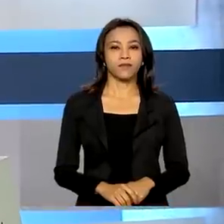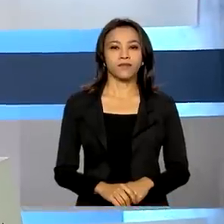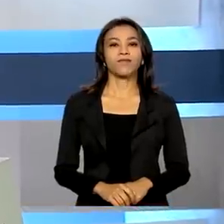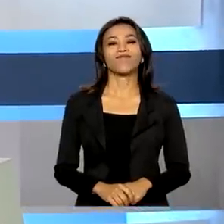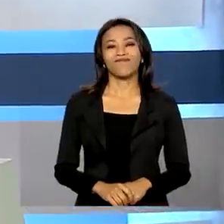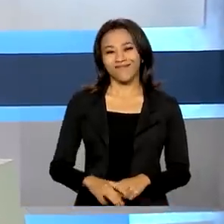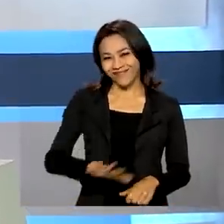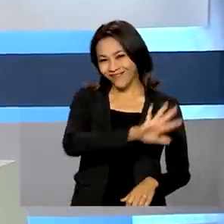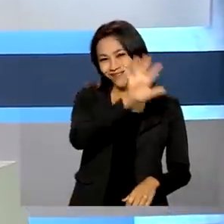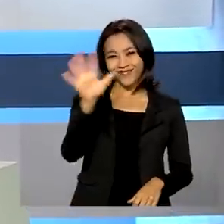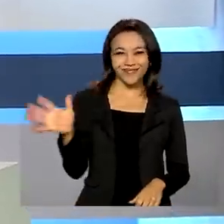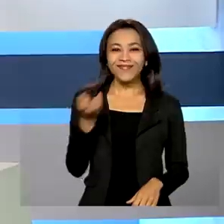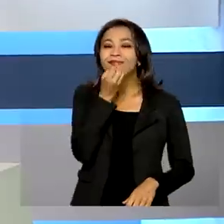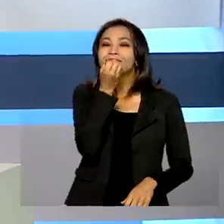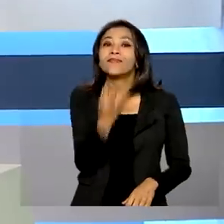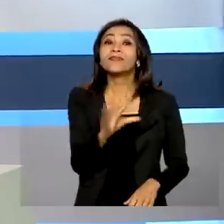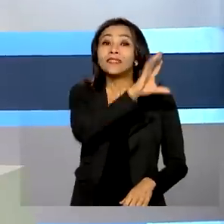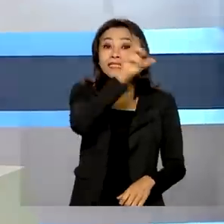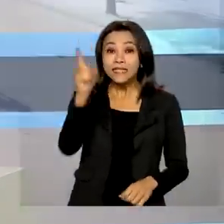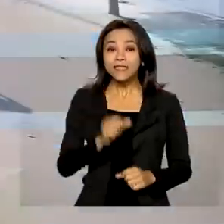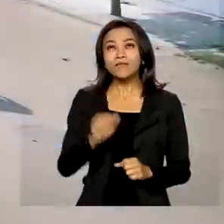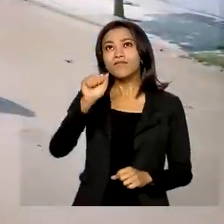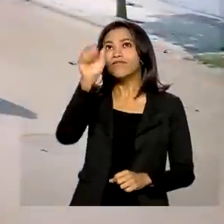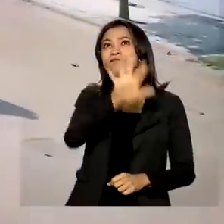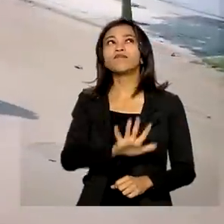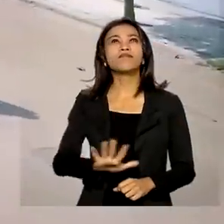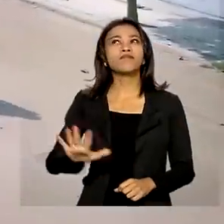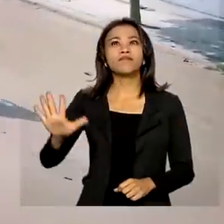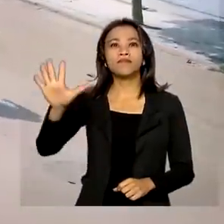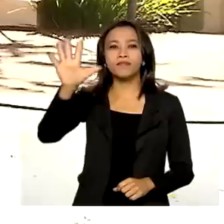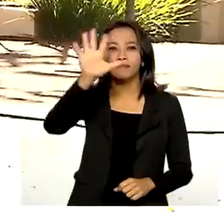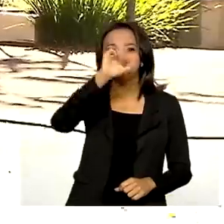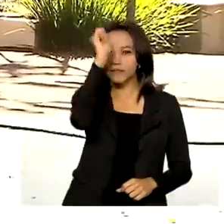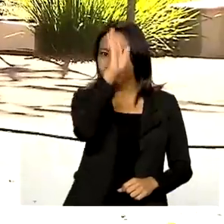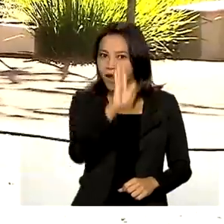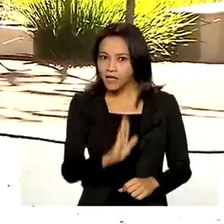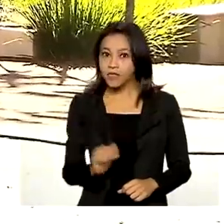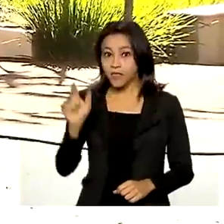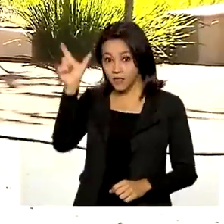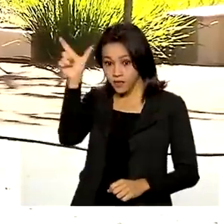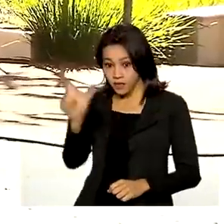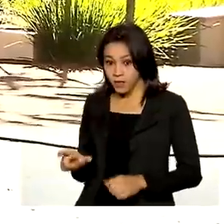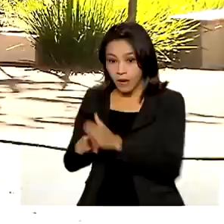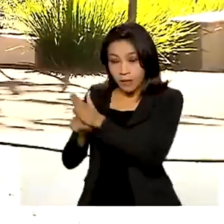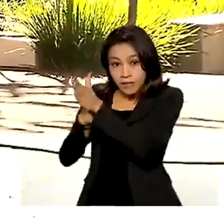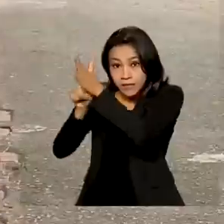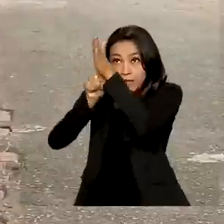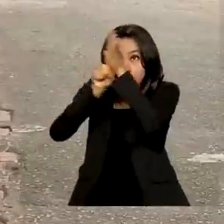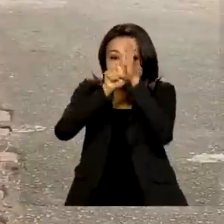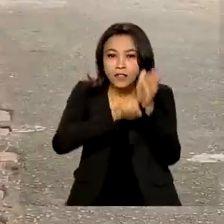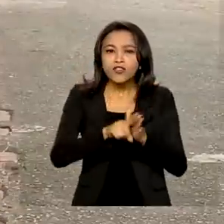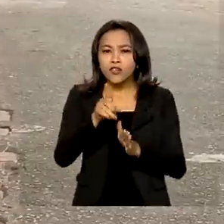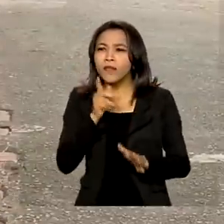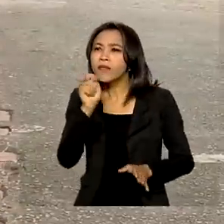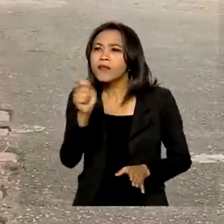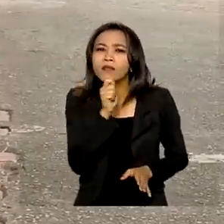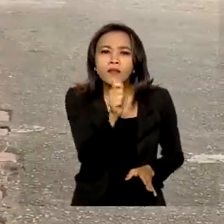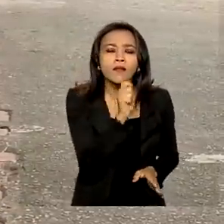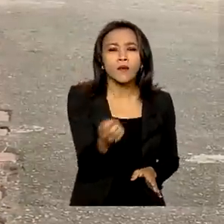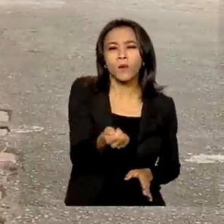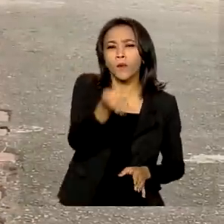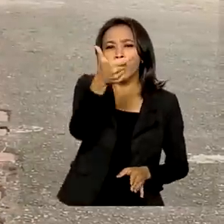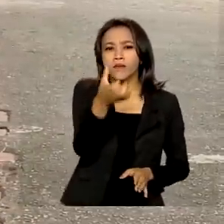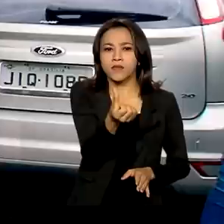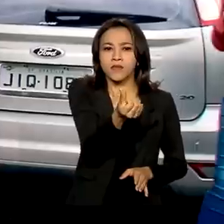Olá, bom dia. Mapa do Brasil. Censo 2022 já entrevistou quase 60